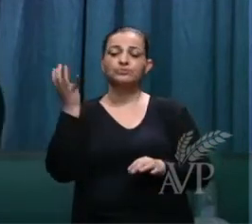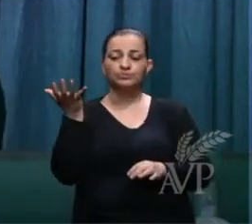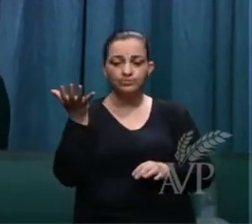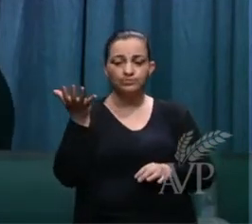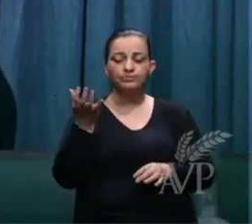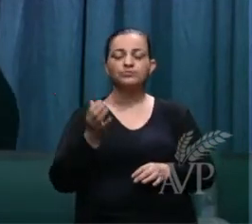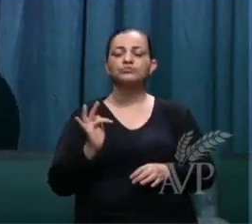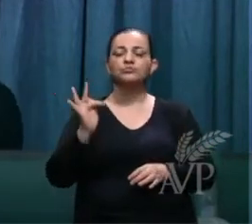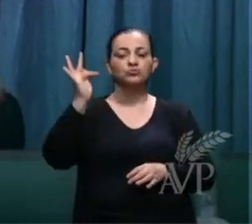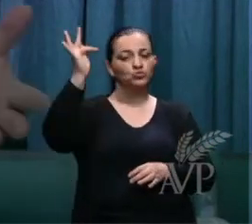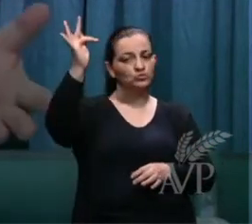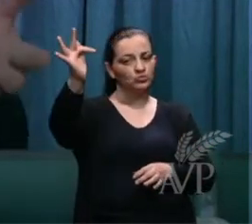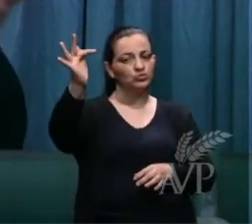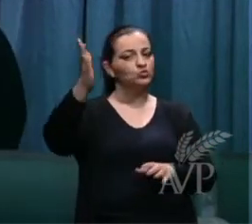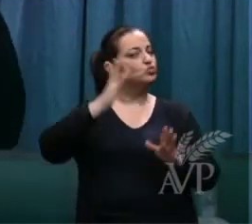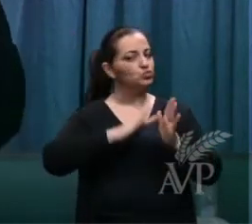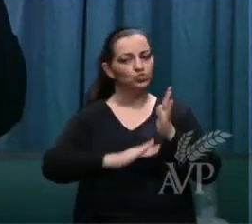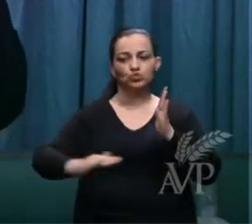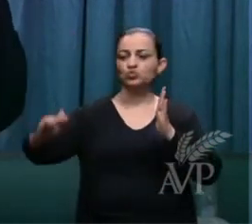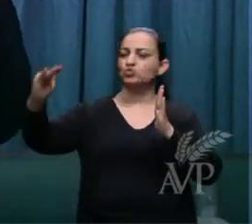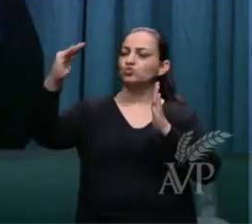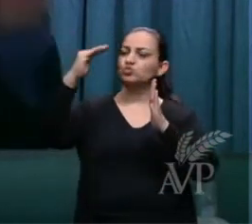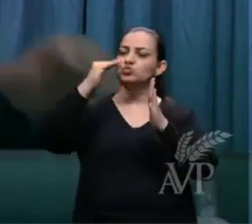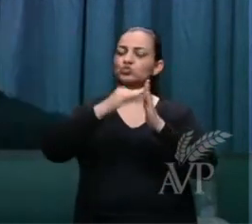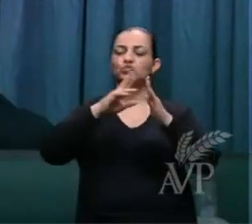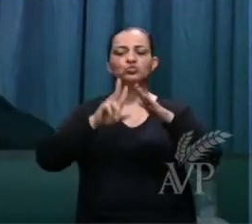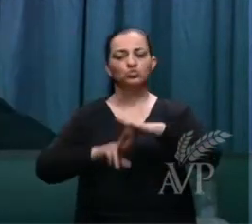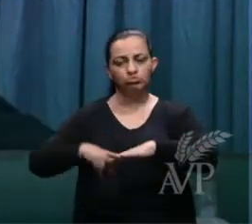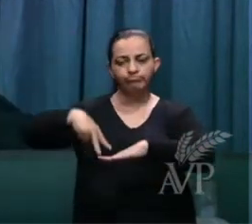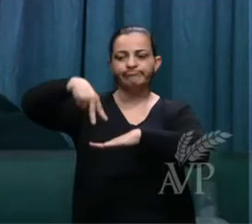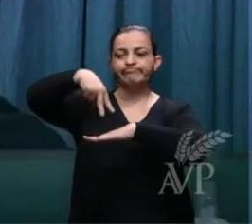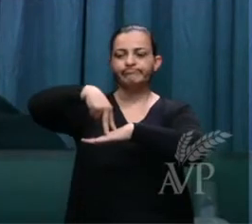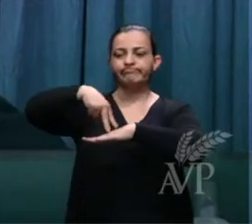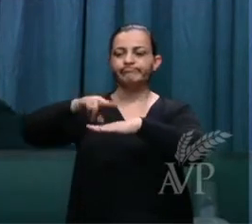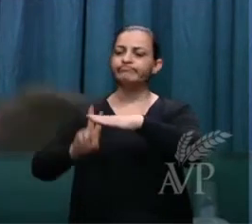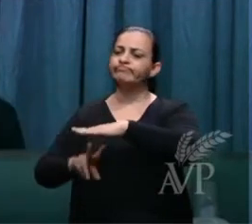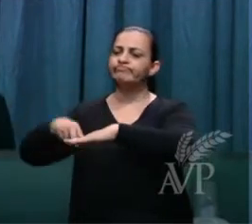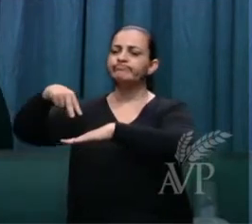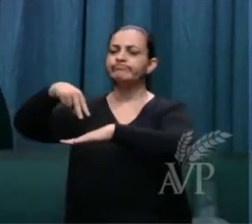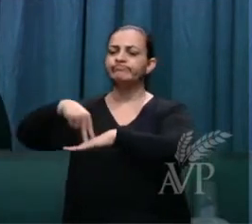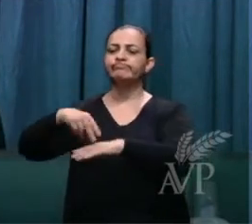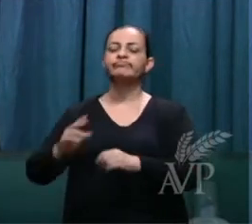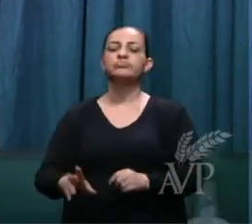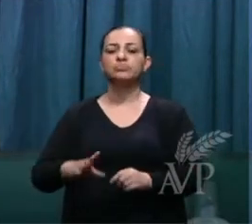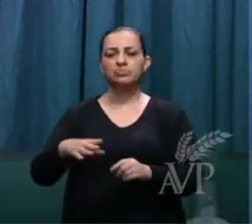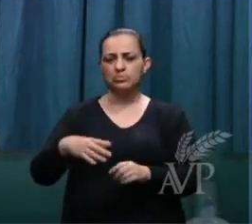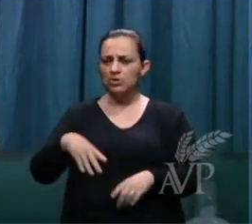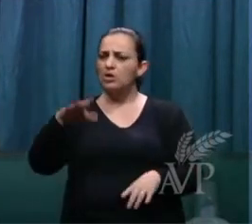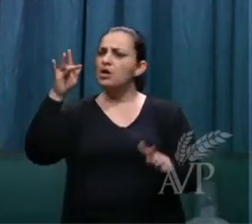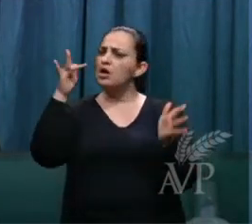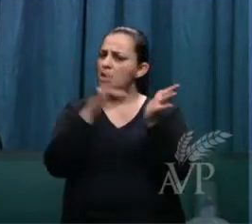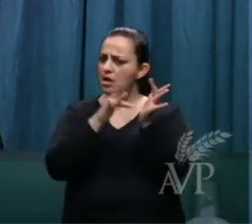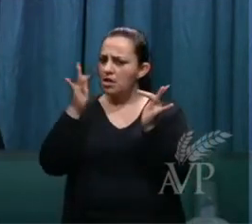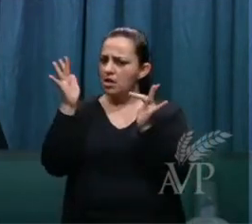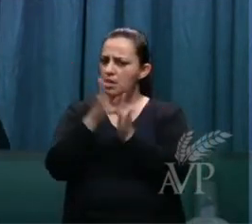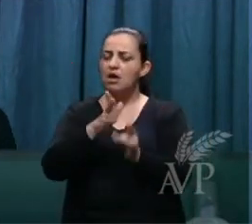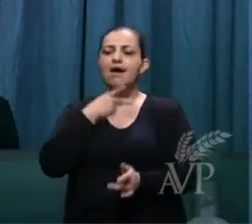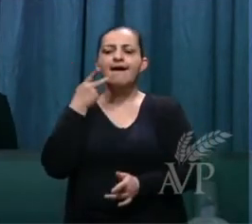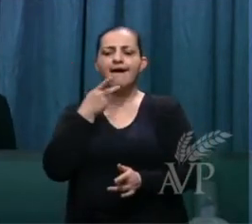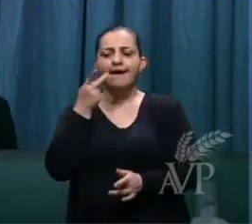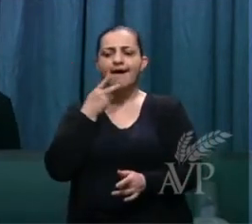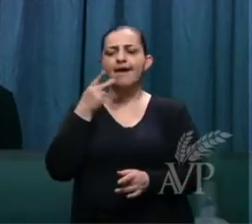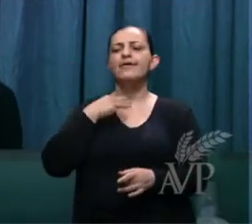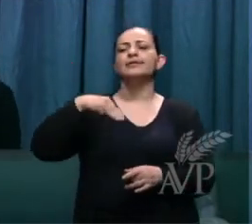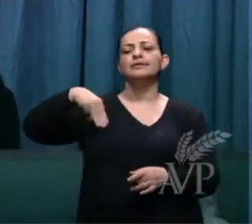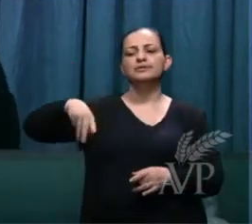então todos ressuscitarão e Jesus fala em Mateus 25 que